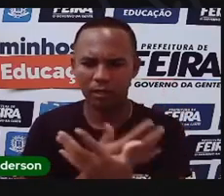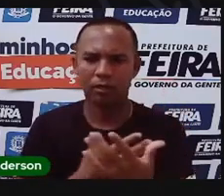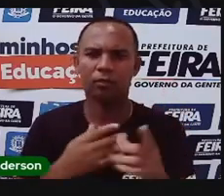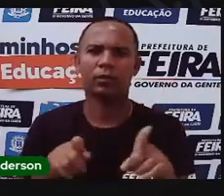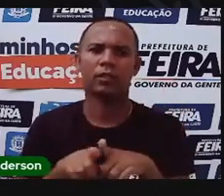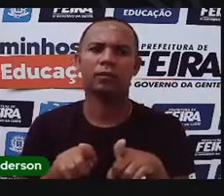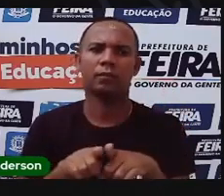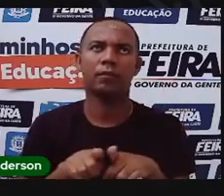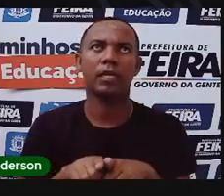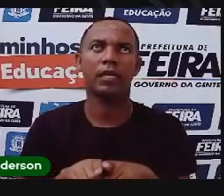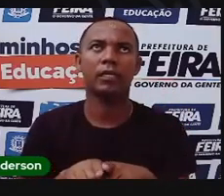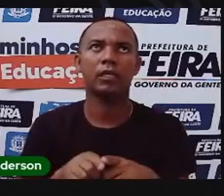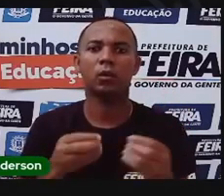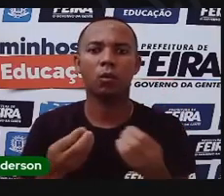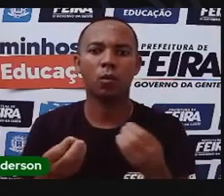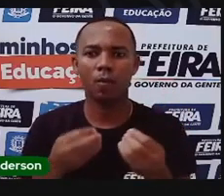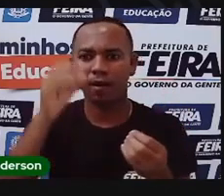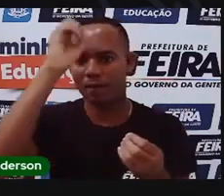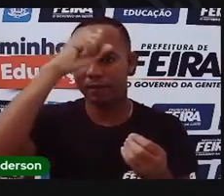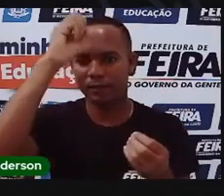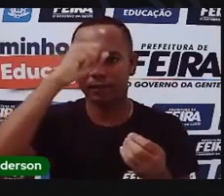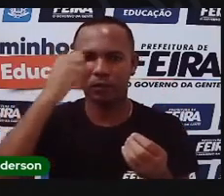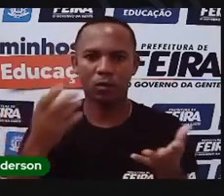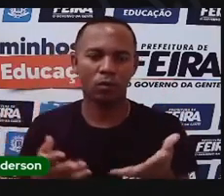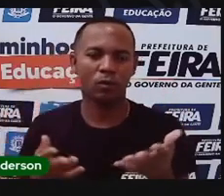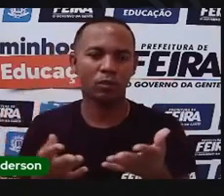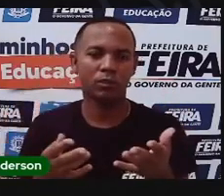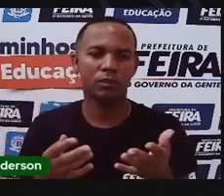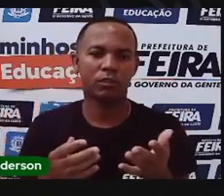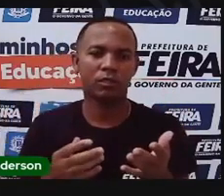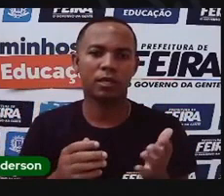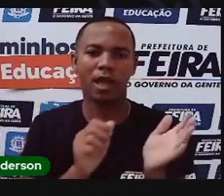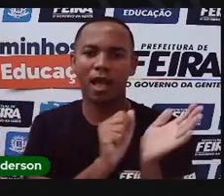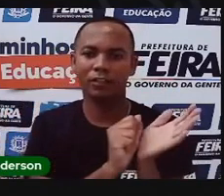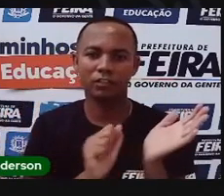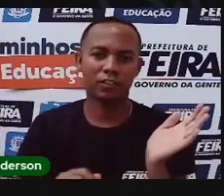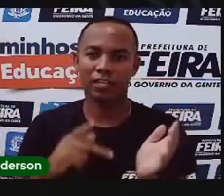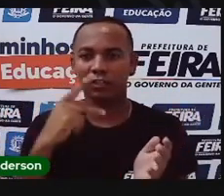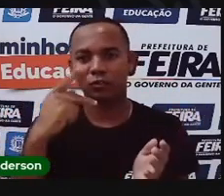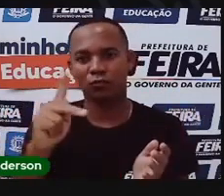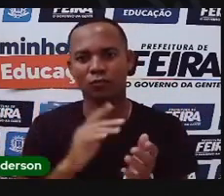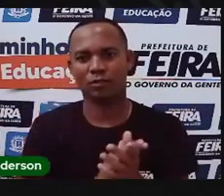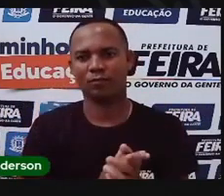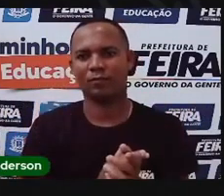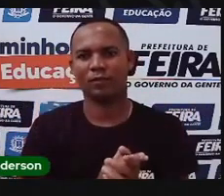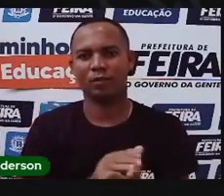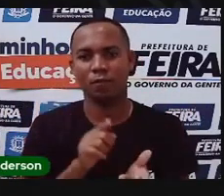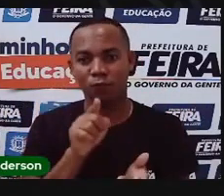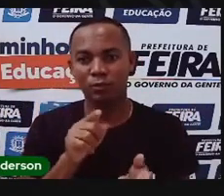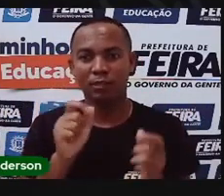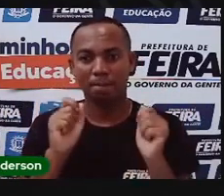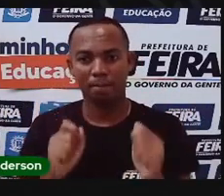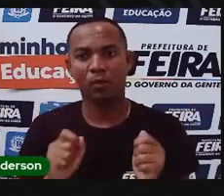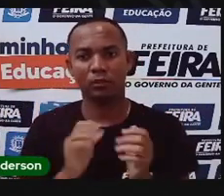a gente já aprendeu hoje. Então, a atividade é sua. A expressão artística será sua. Então, você pode realizar como